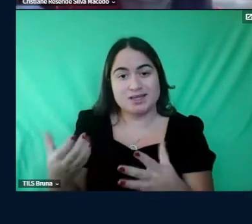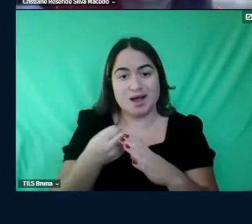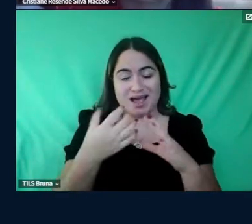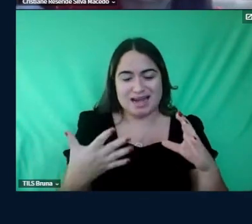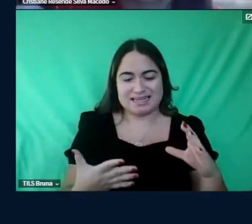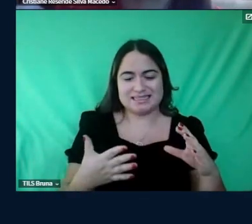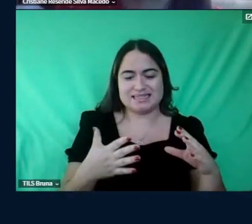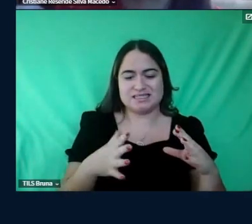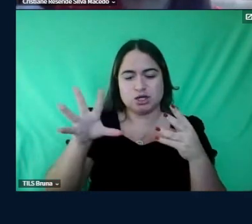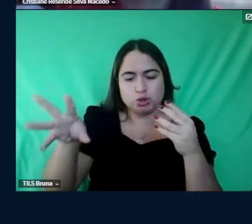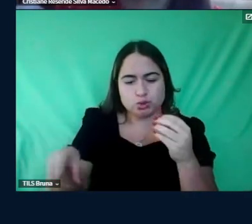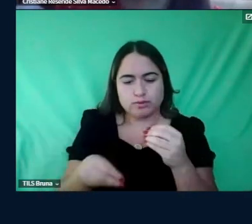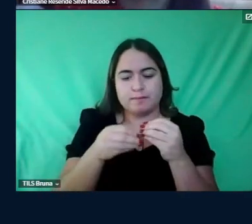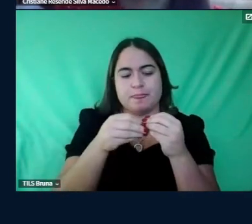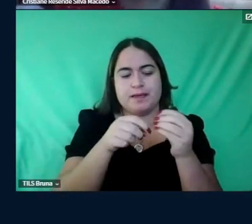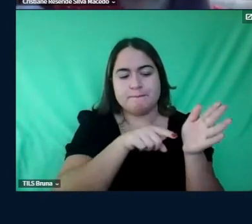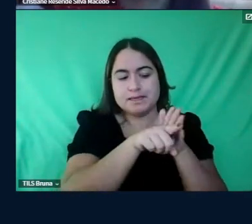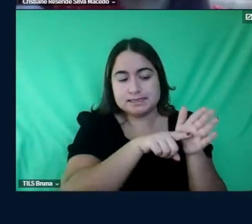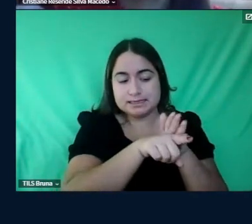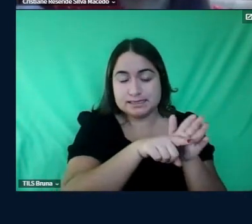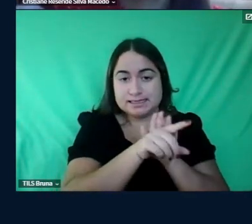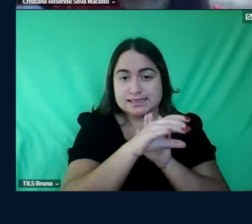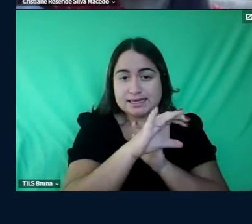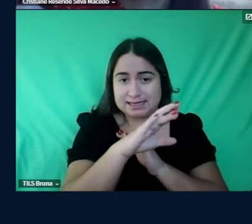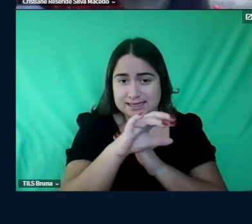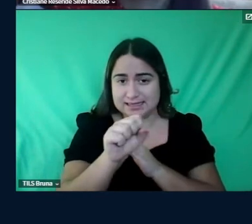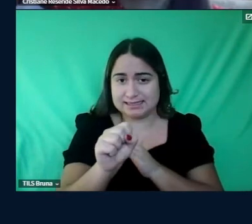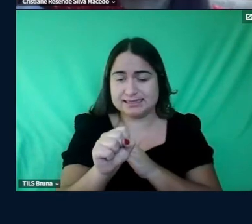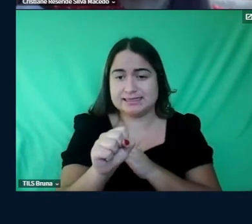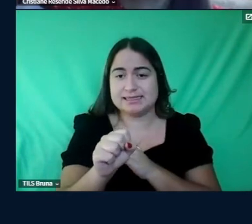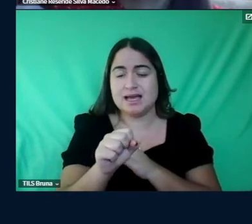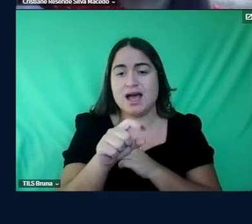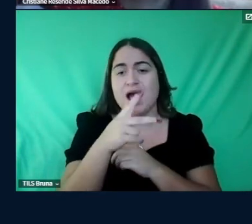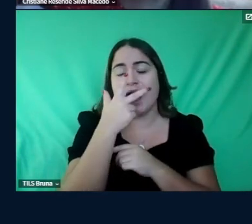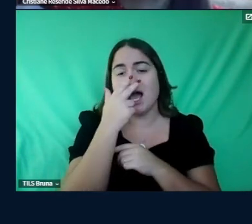pesquisa da Cristiane é o que eu acho que é uma